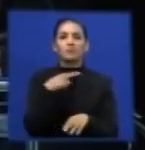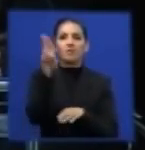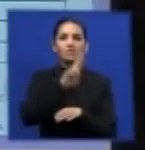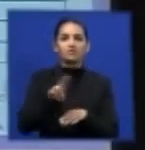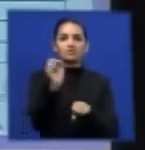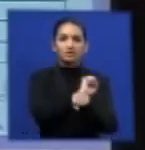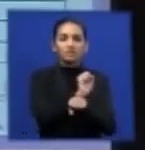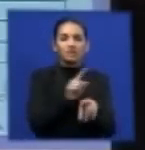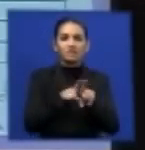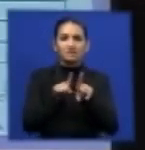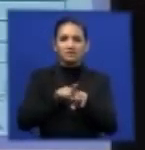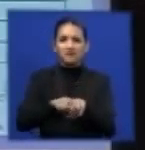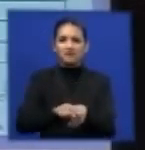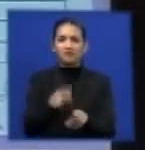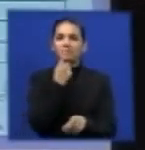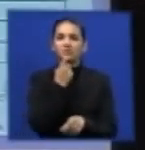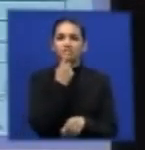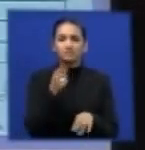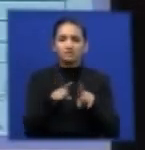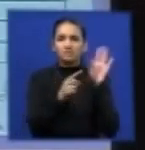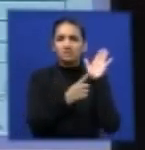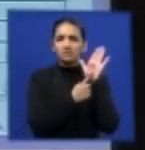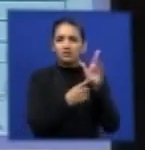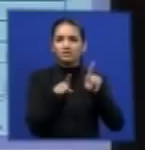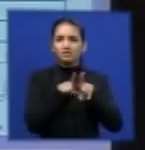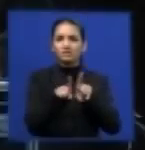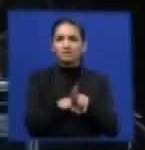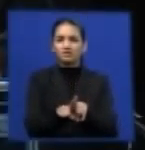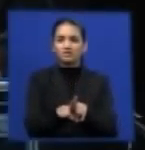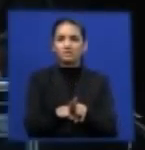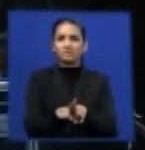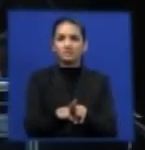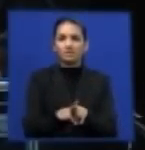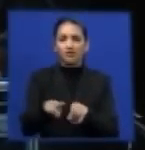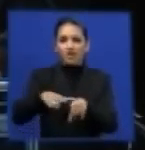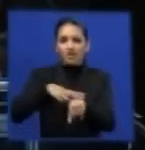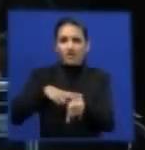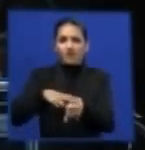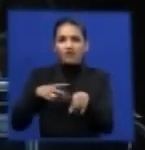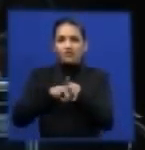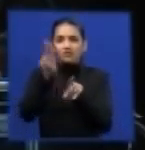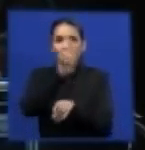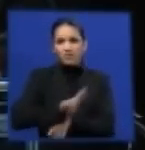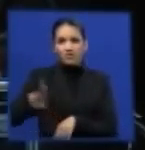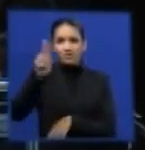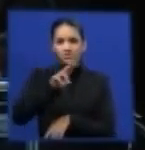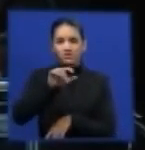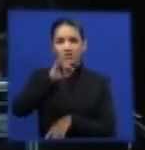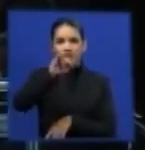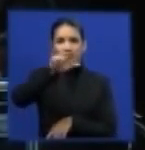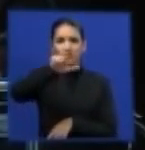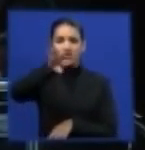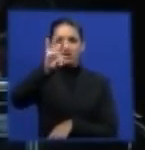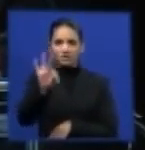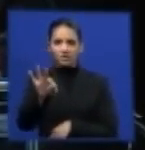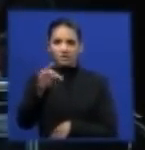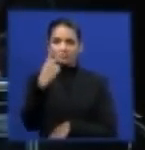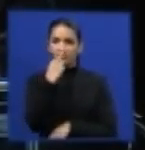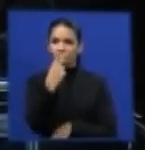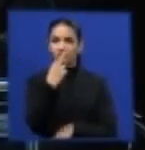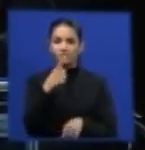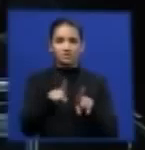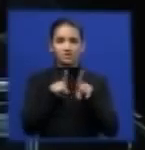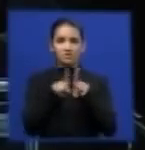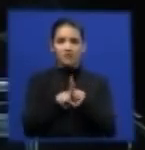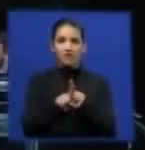causado nas caldeiras ou nos fóruns de cimento e, em verde, a utilização do ELT, é End of Life Tires, pneus